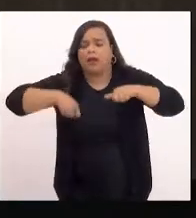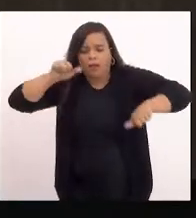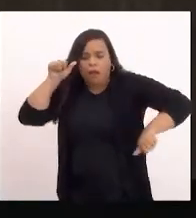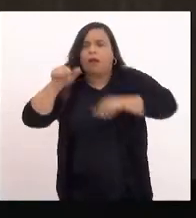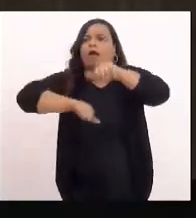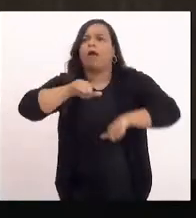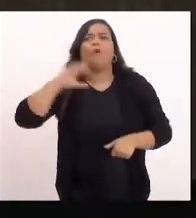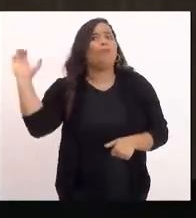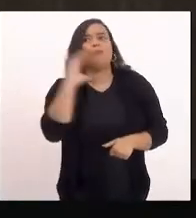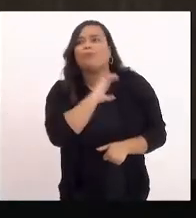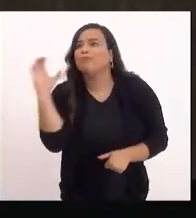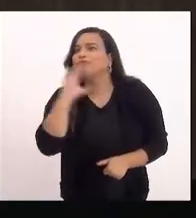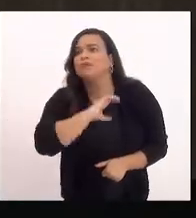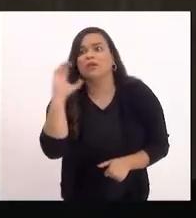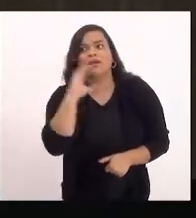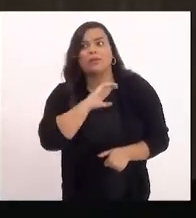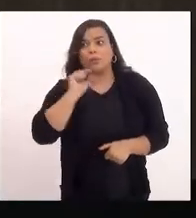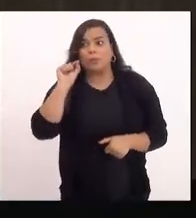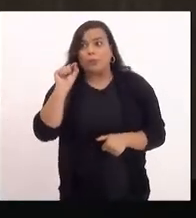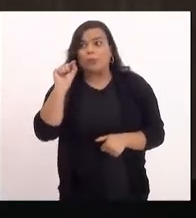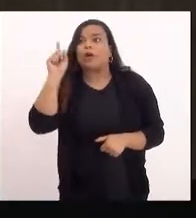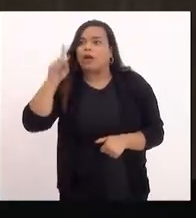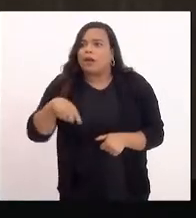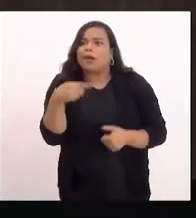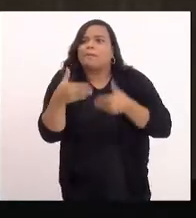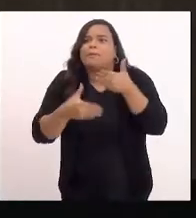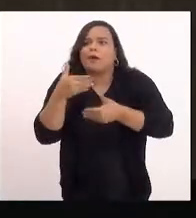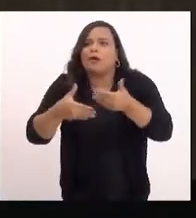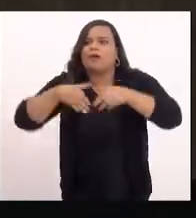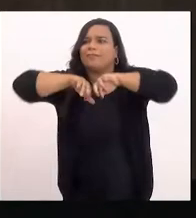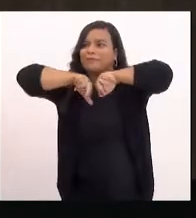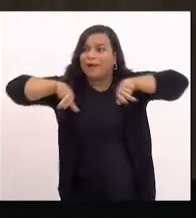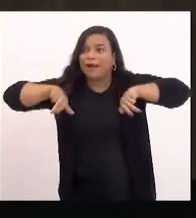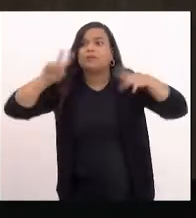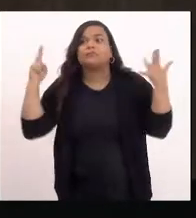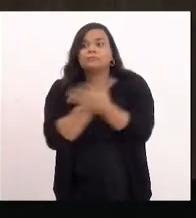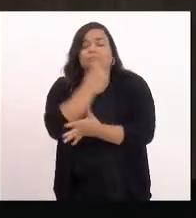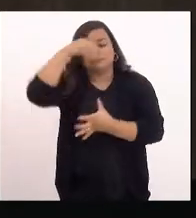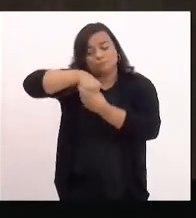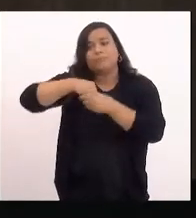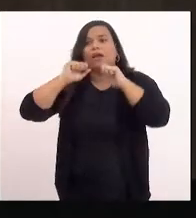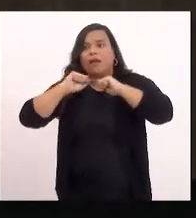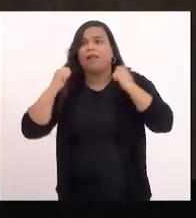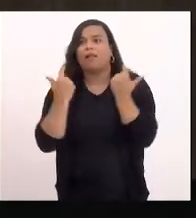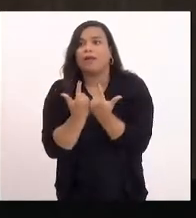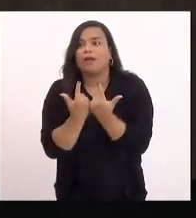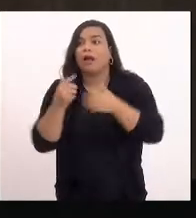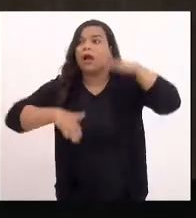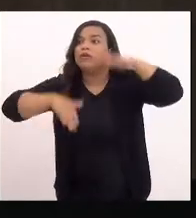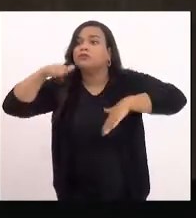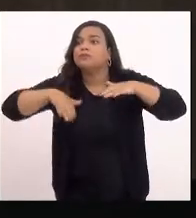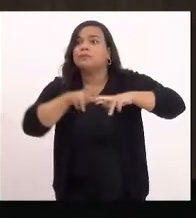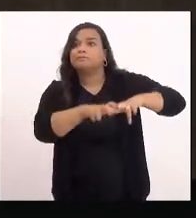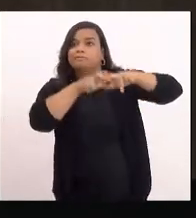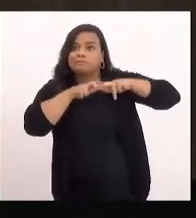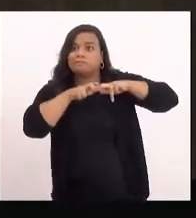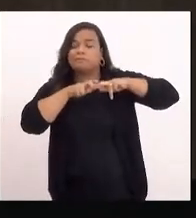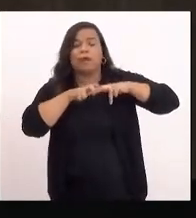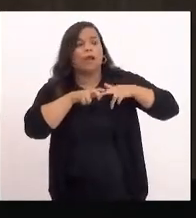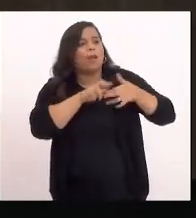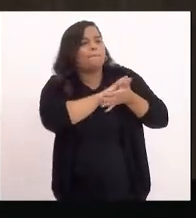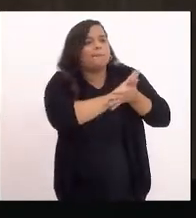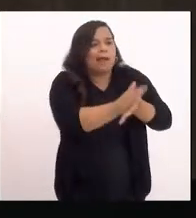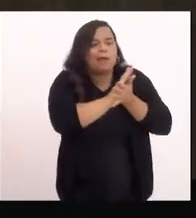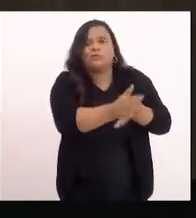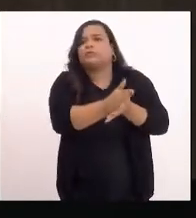urgente nesse procedimento que acontece na alérgia, às vezes por razões de preconceito religioso,